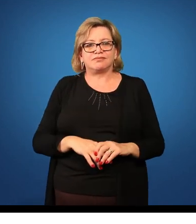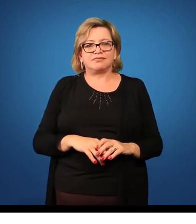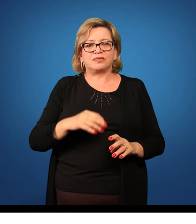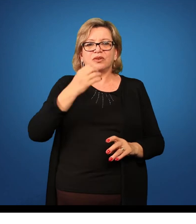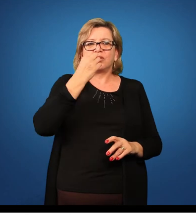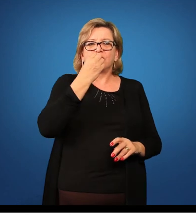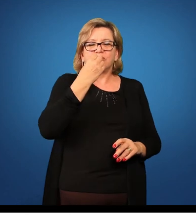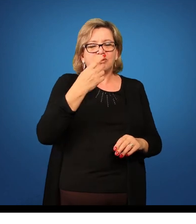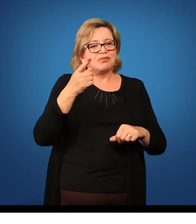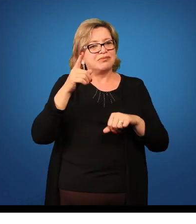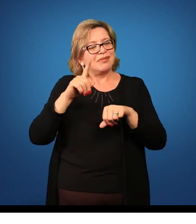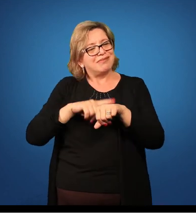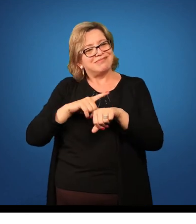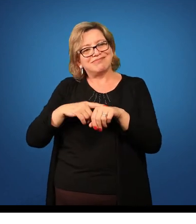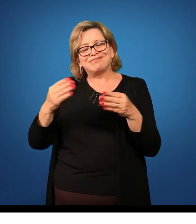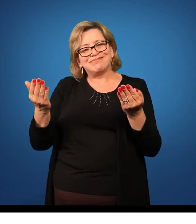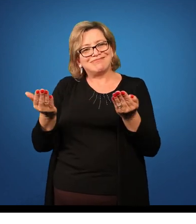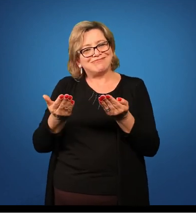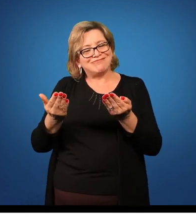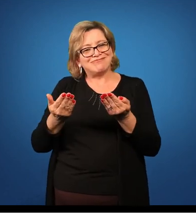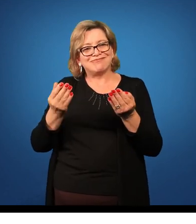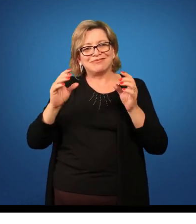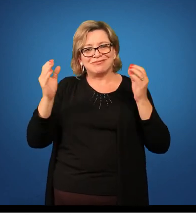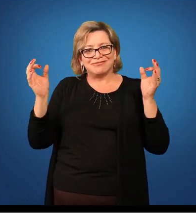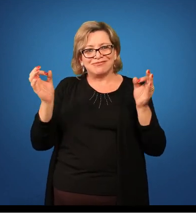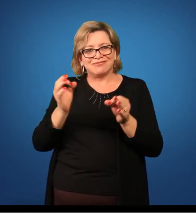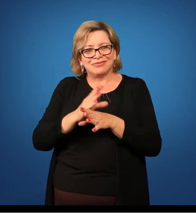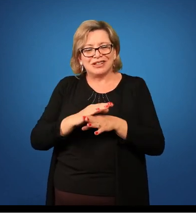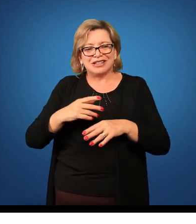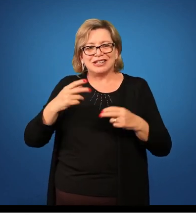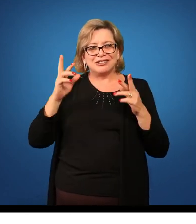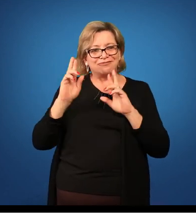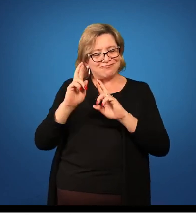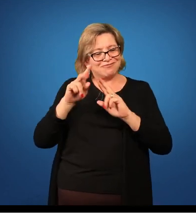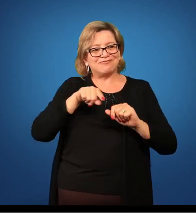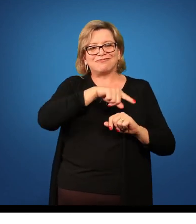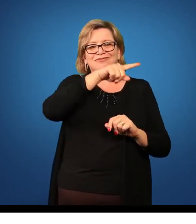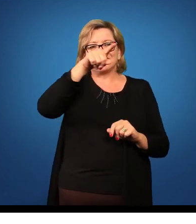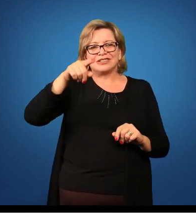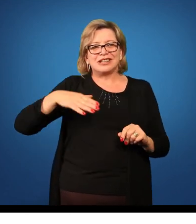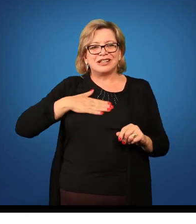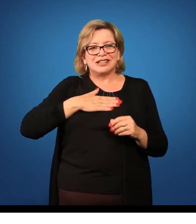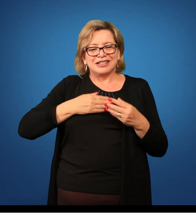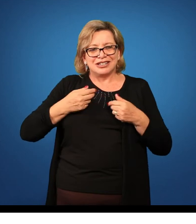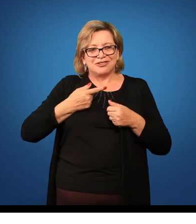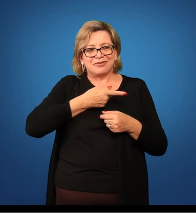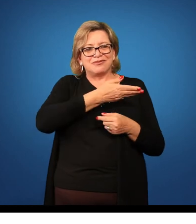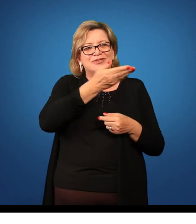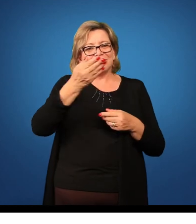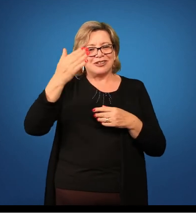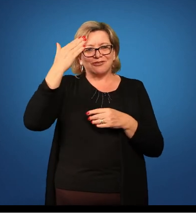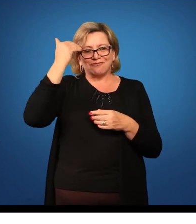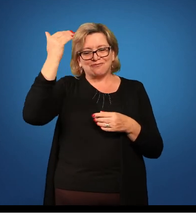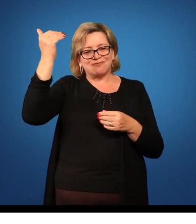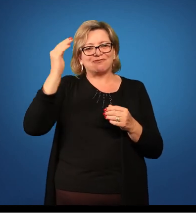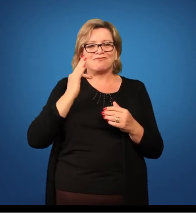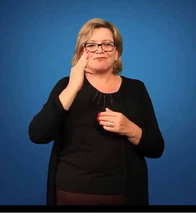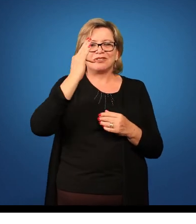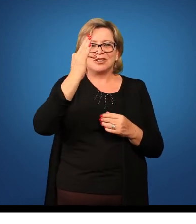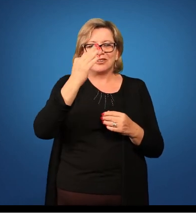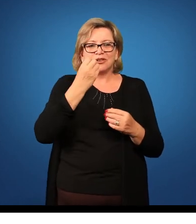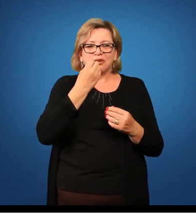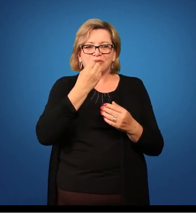então, no momento é isso. Espero que vocês tenham gostado e desejo sucesso a todos vocês. Bons